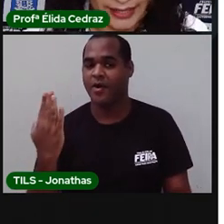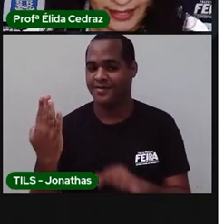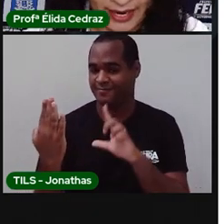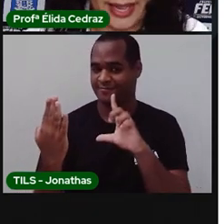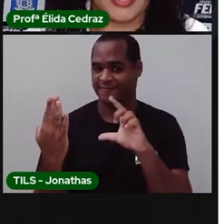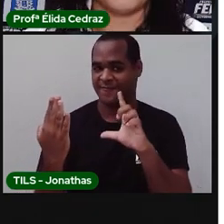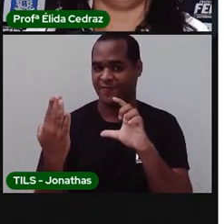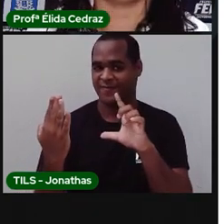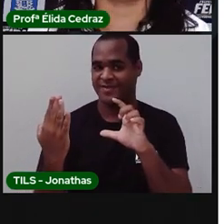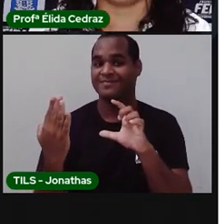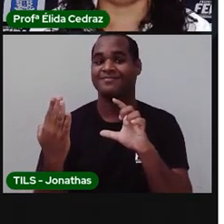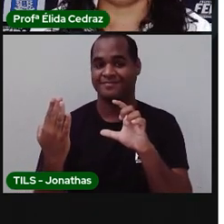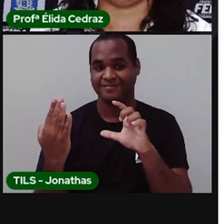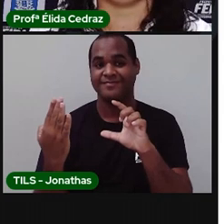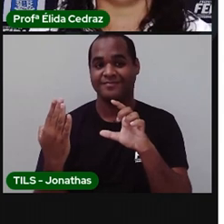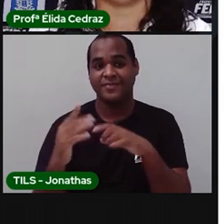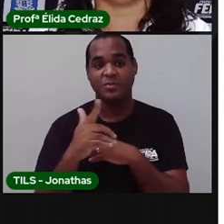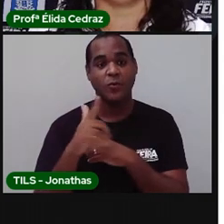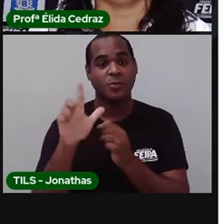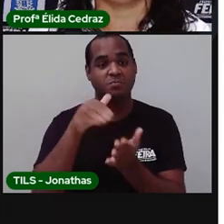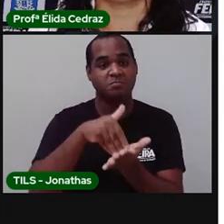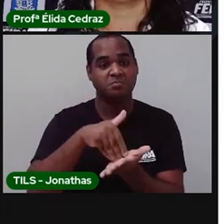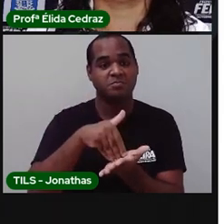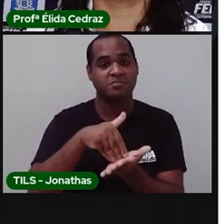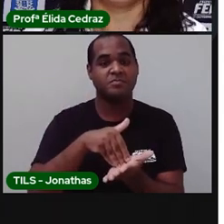Porta-retratos. E a última?